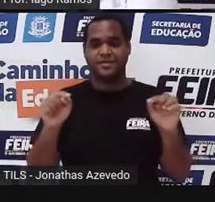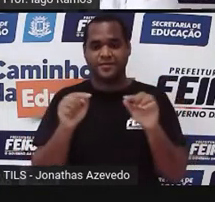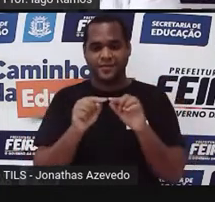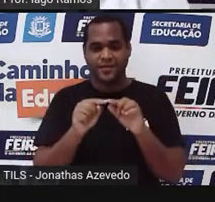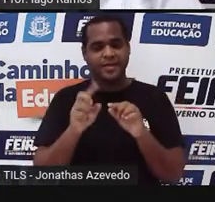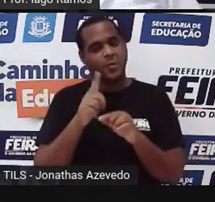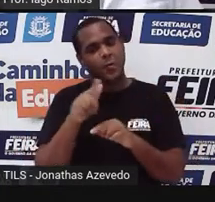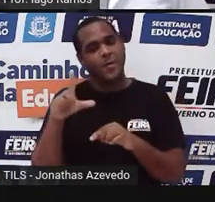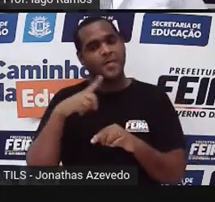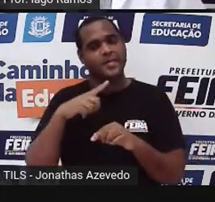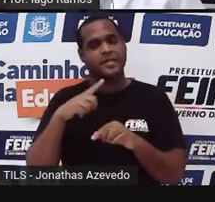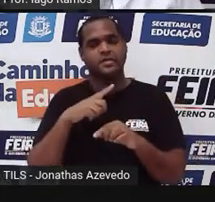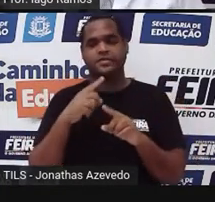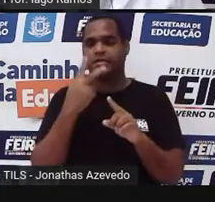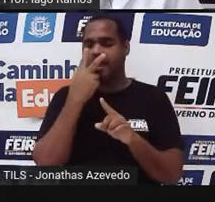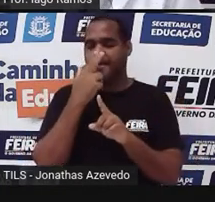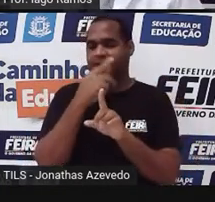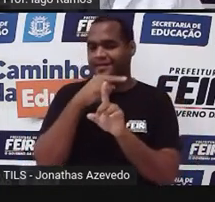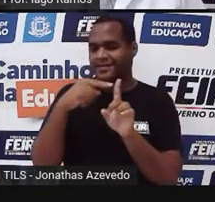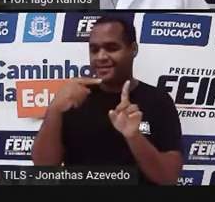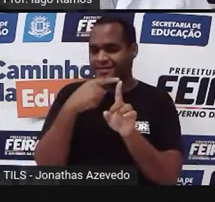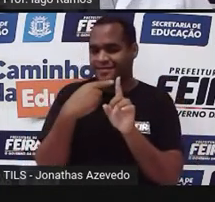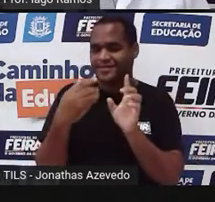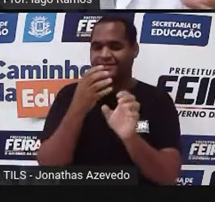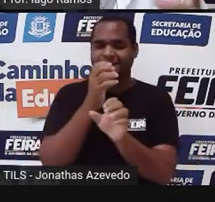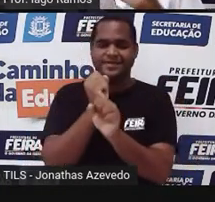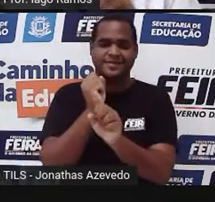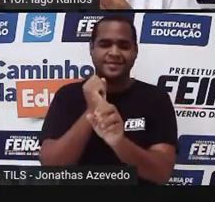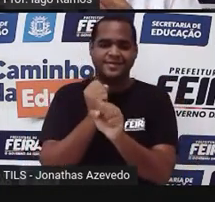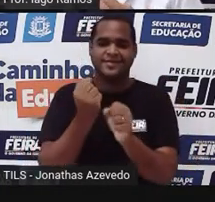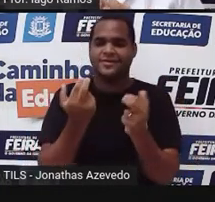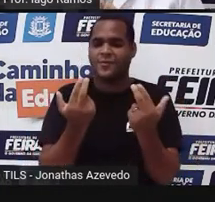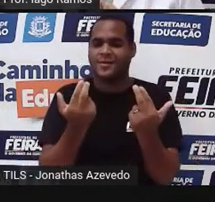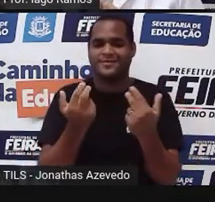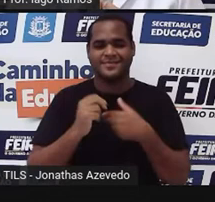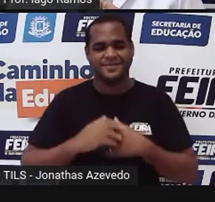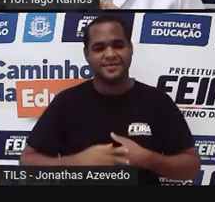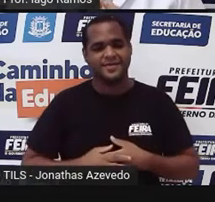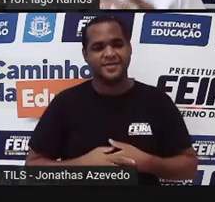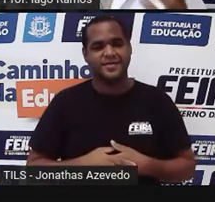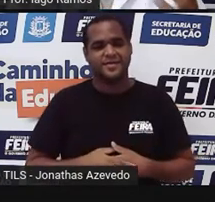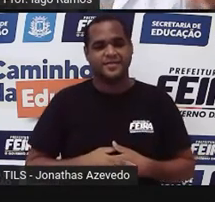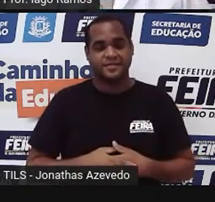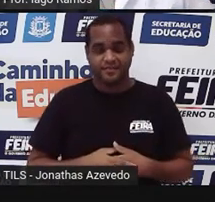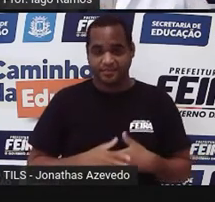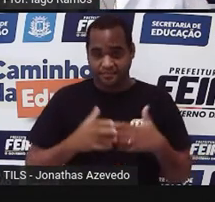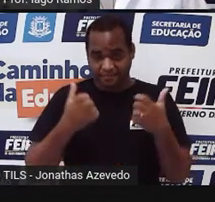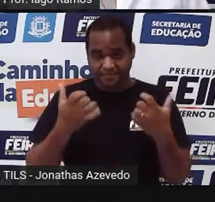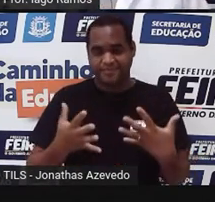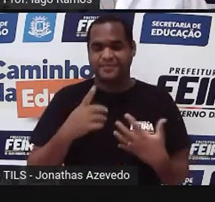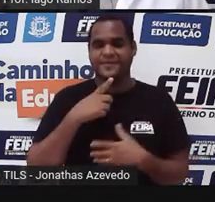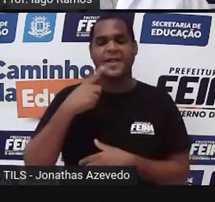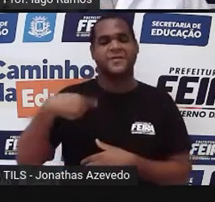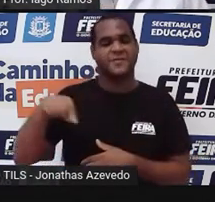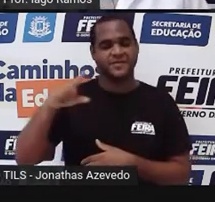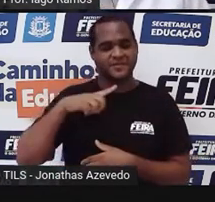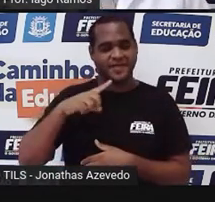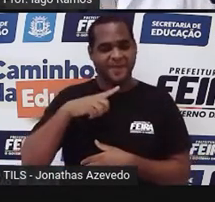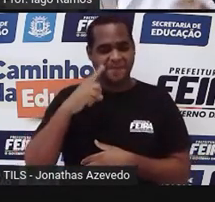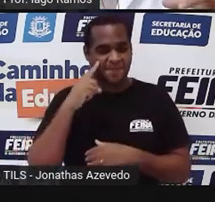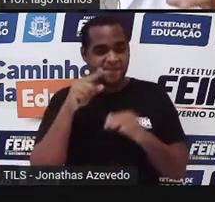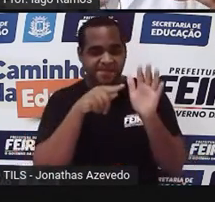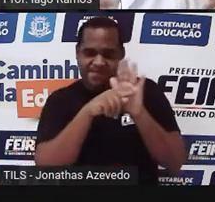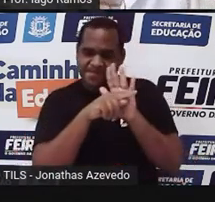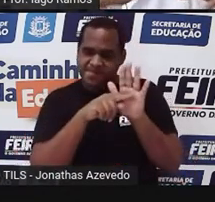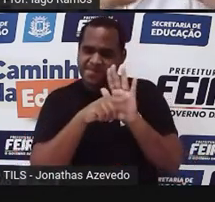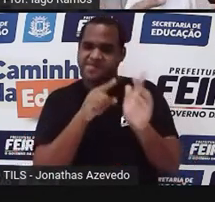paralelogramo, a forma de calcular é a mesma. E, se a gente analisar direitinho,